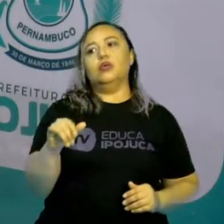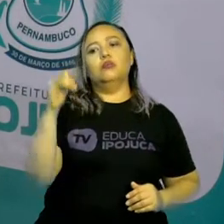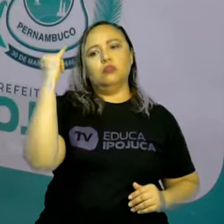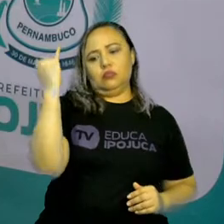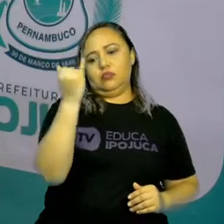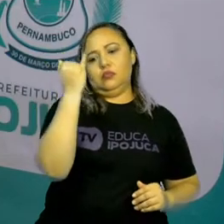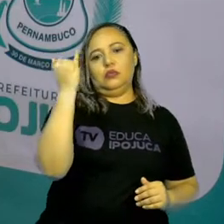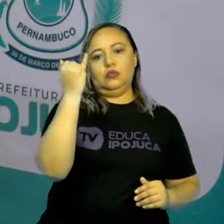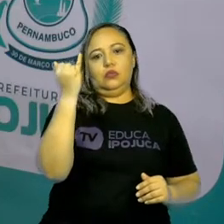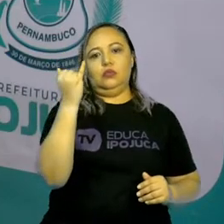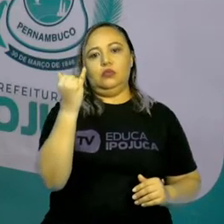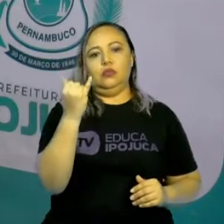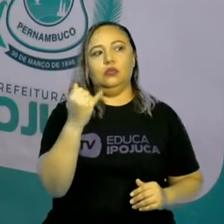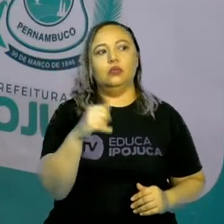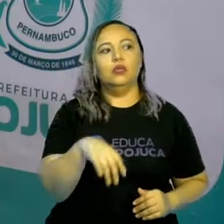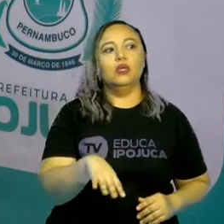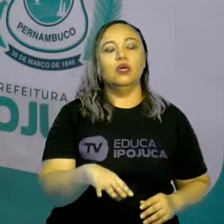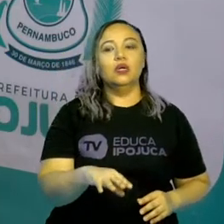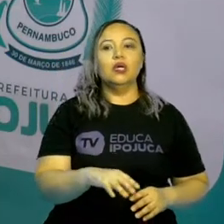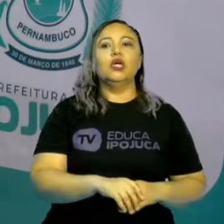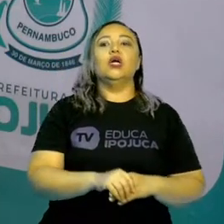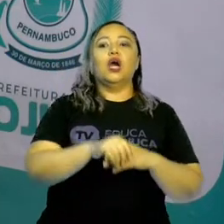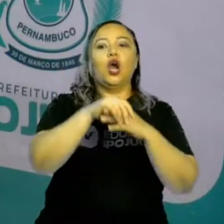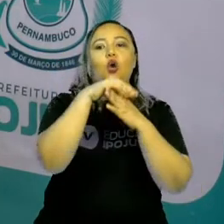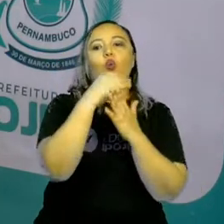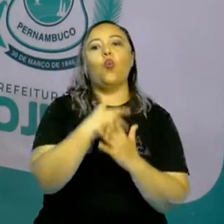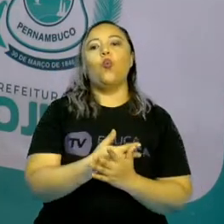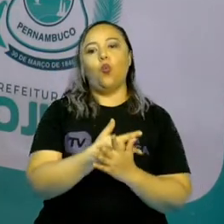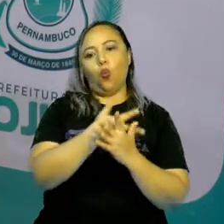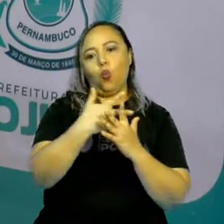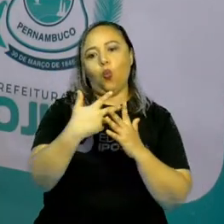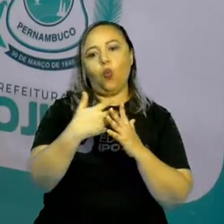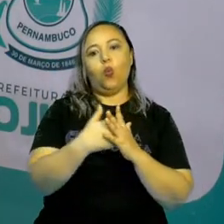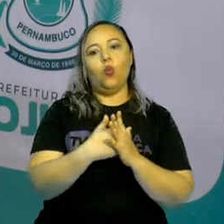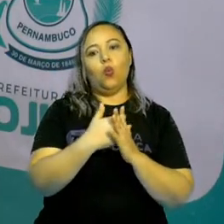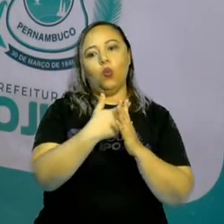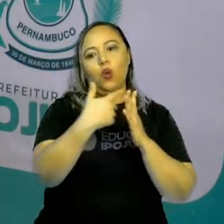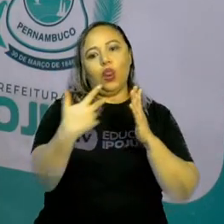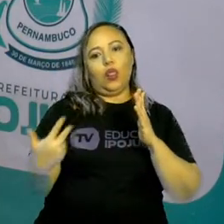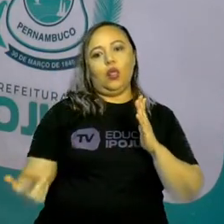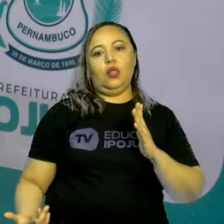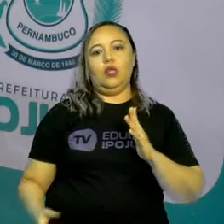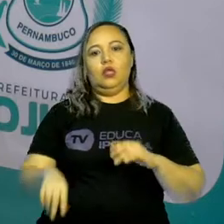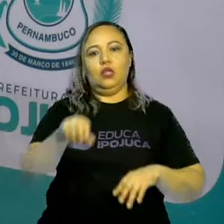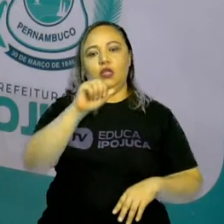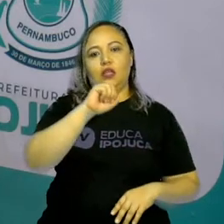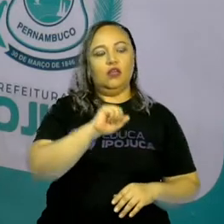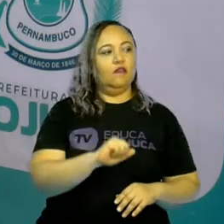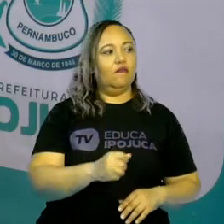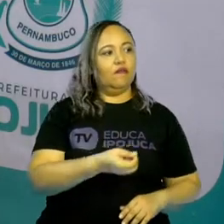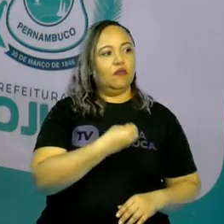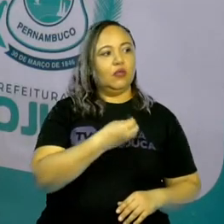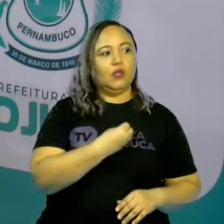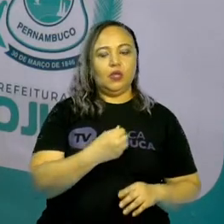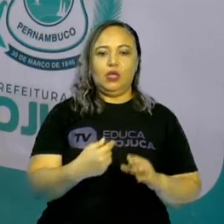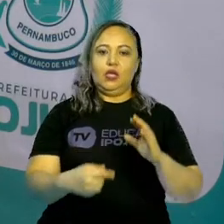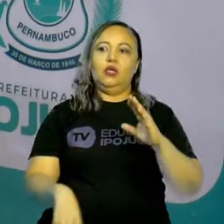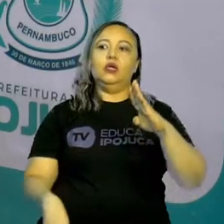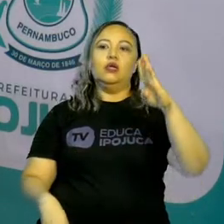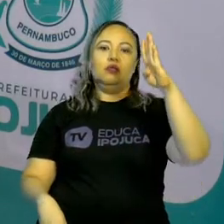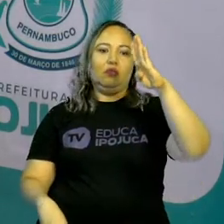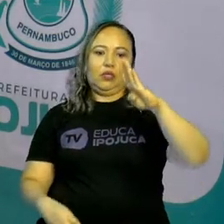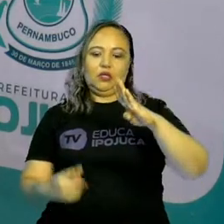no bem-estar da vida da pessoa, na qualidade de vida da pessoa. Então, eles ficam isolados da